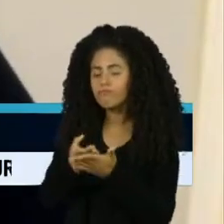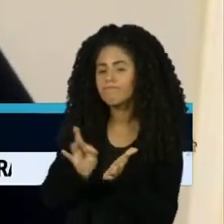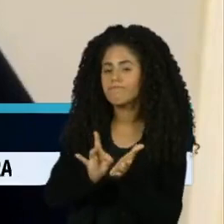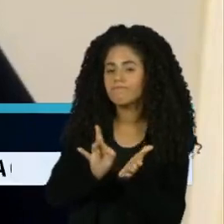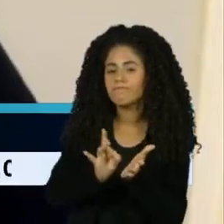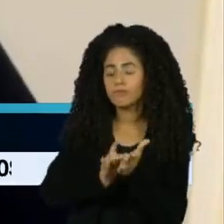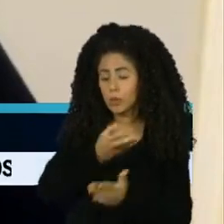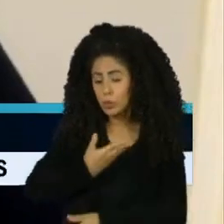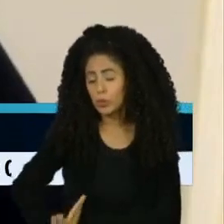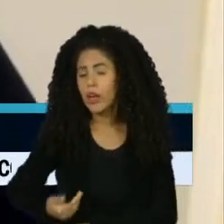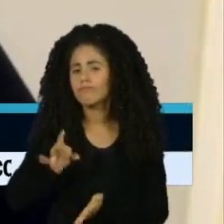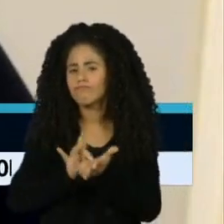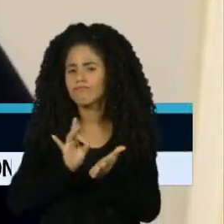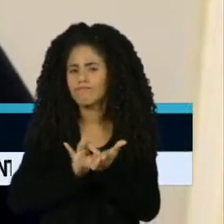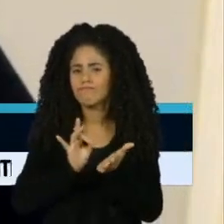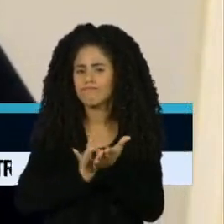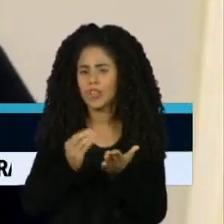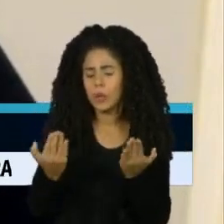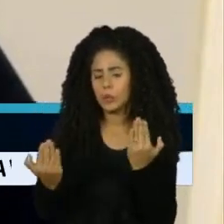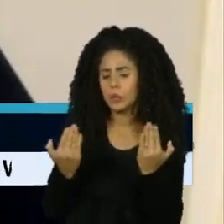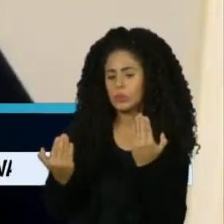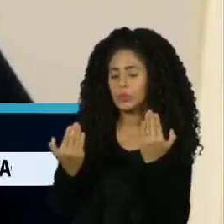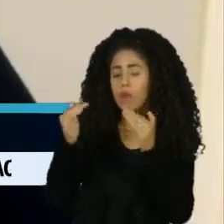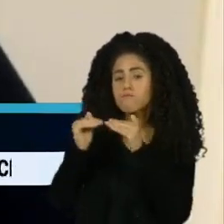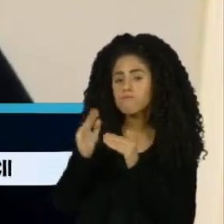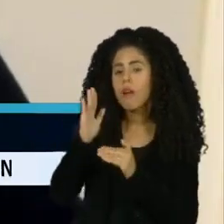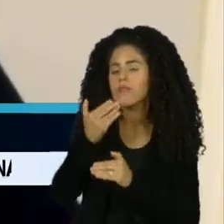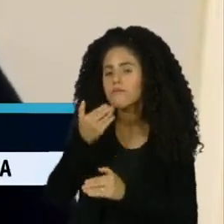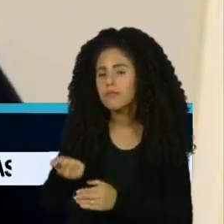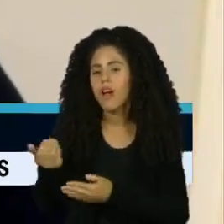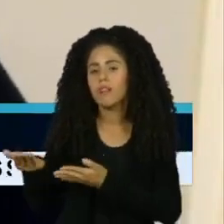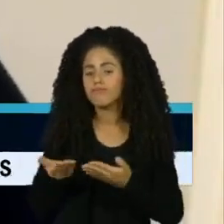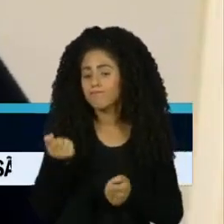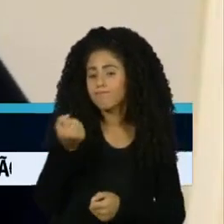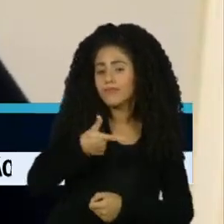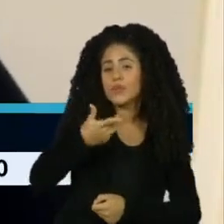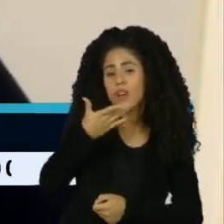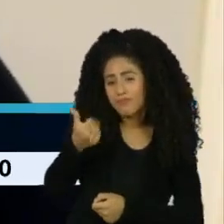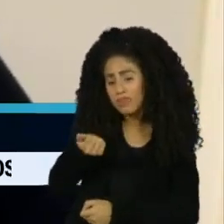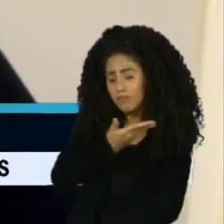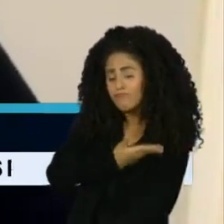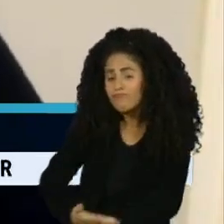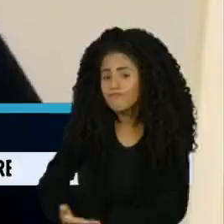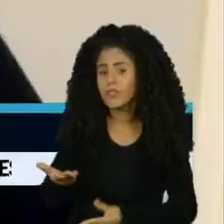ou que tivessem grau de confiança muito maior do que aquele que a gente vivencia hoje.